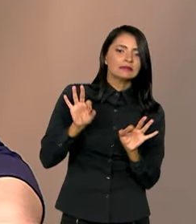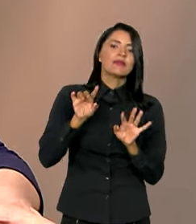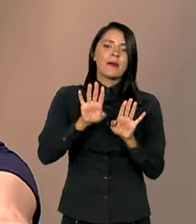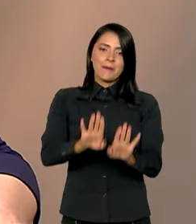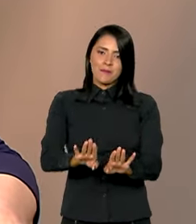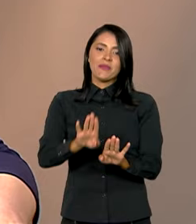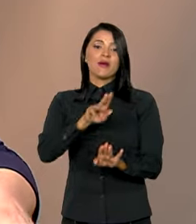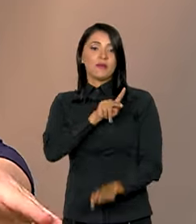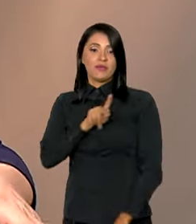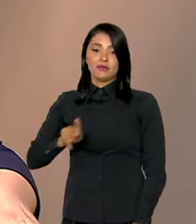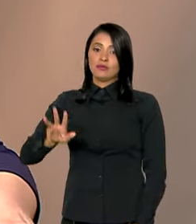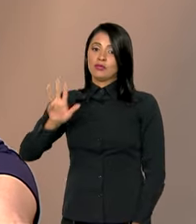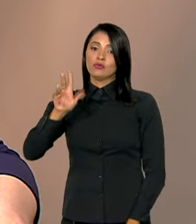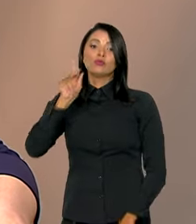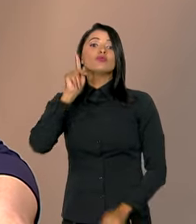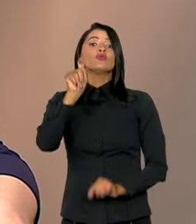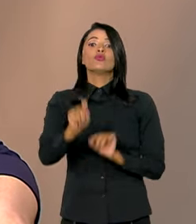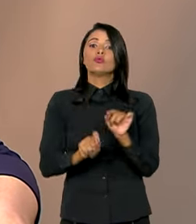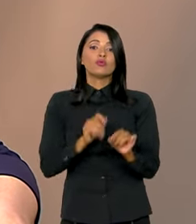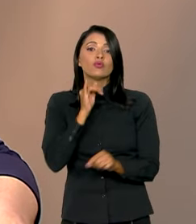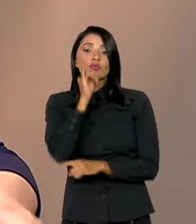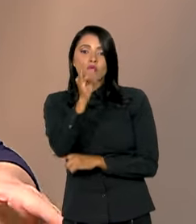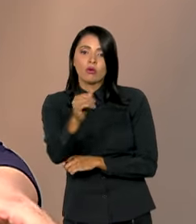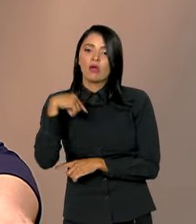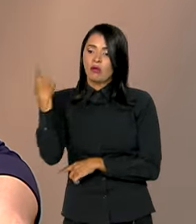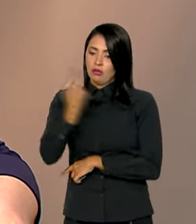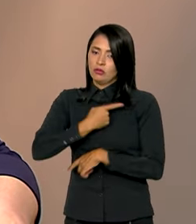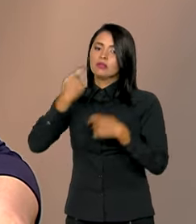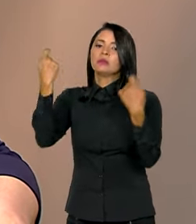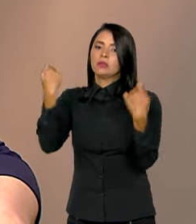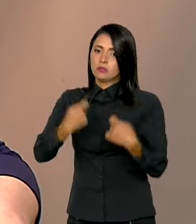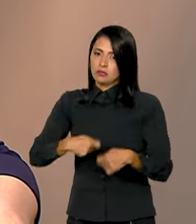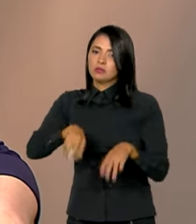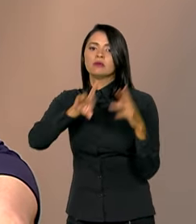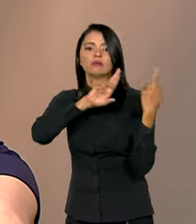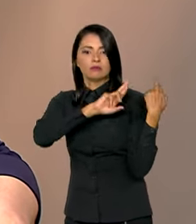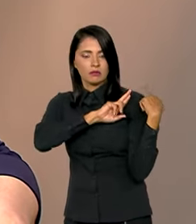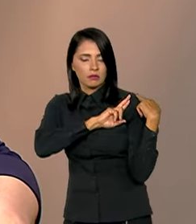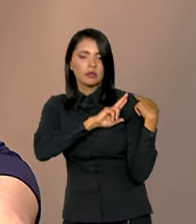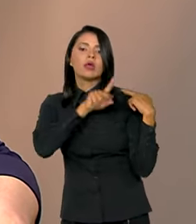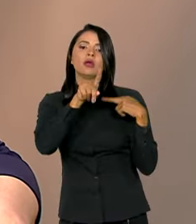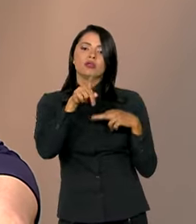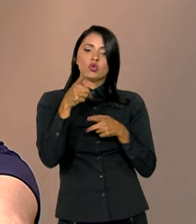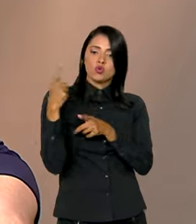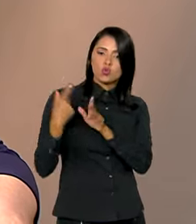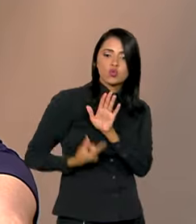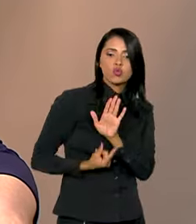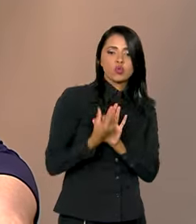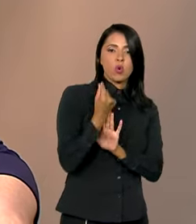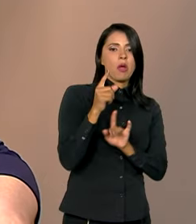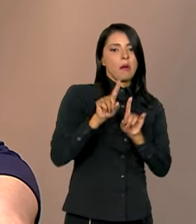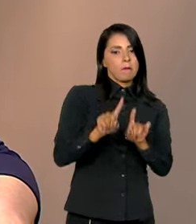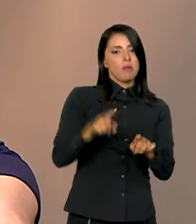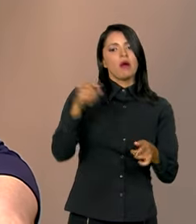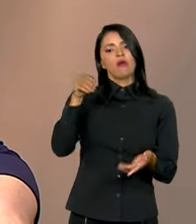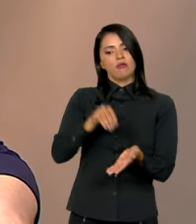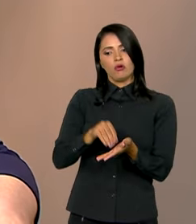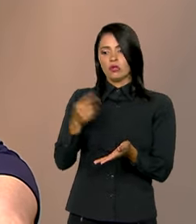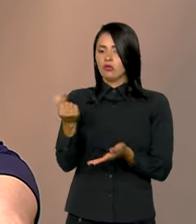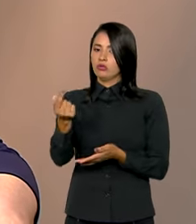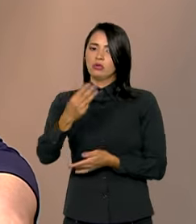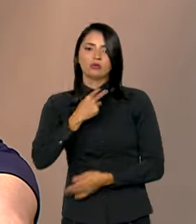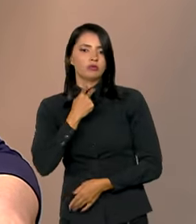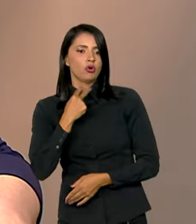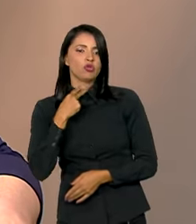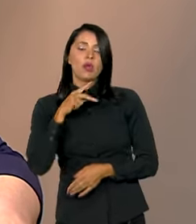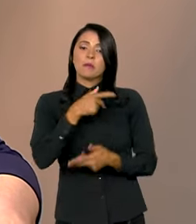presidente Lula é o seguinte, nós temos que cuidar do orçamento, tem que ter responsabilidade fiscal, mas não pode faltar recurso para aquilo que é